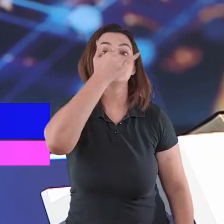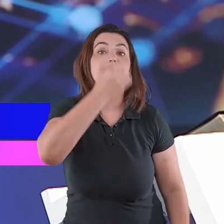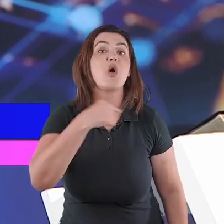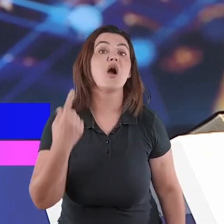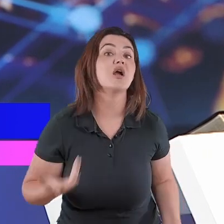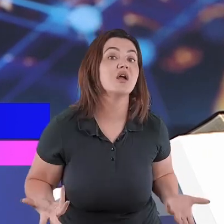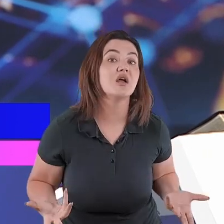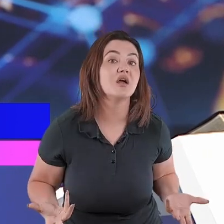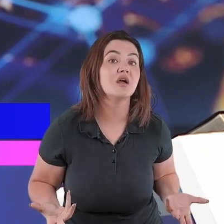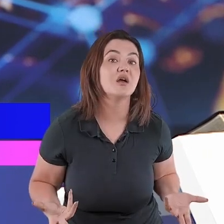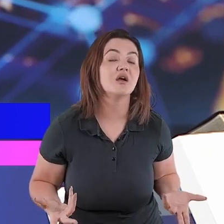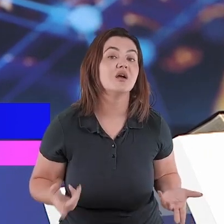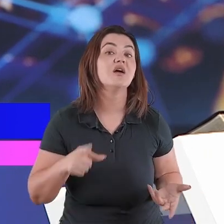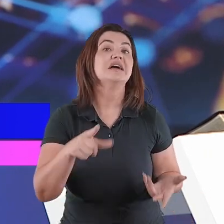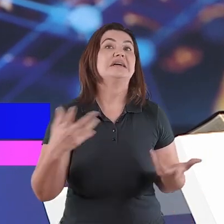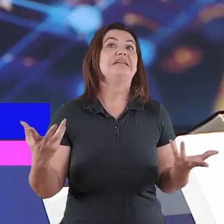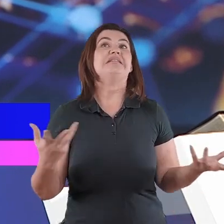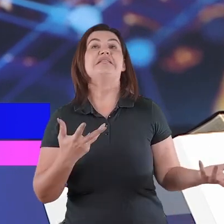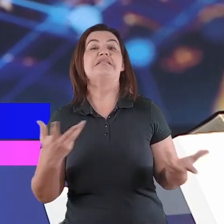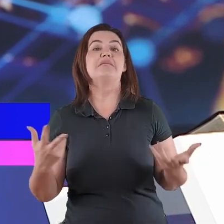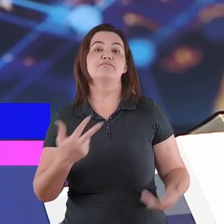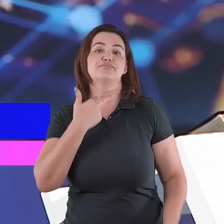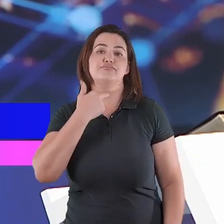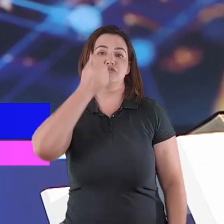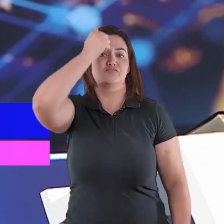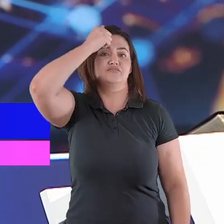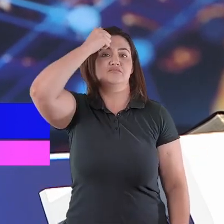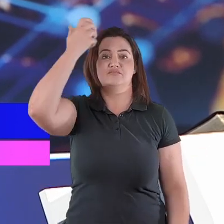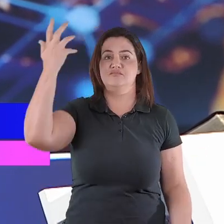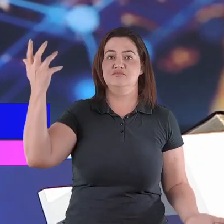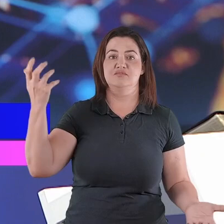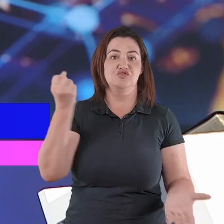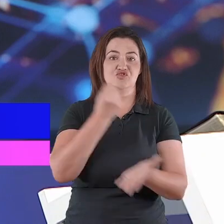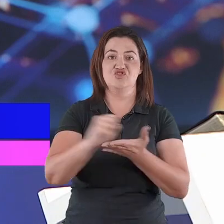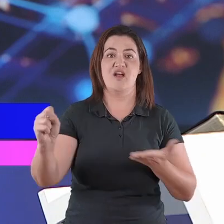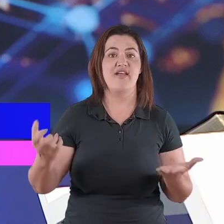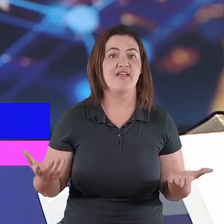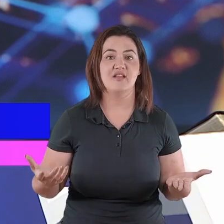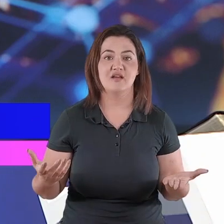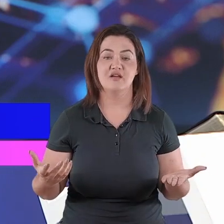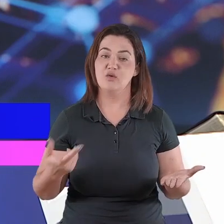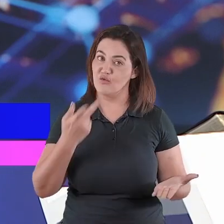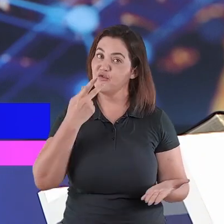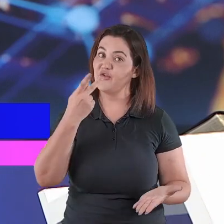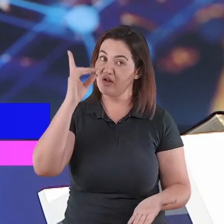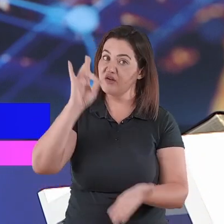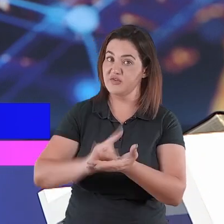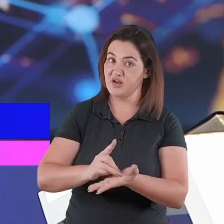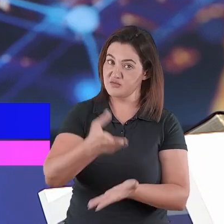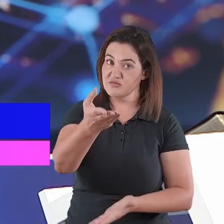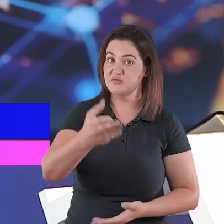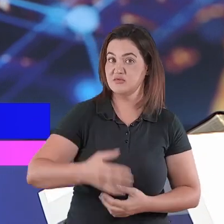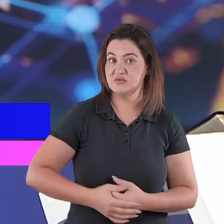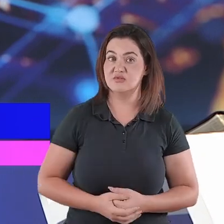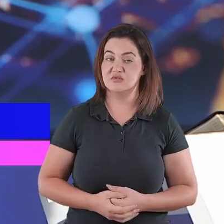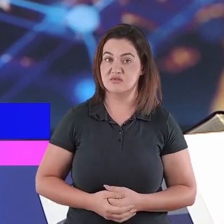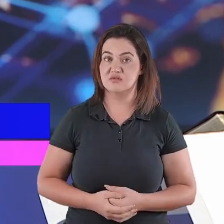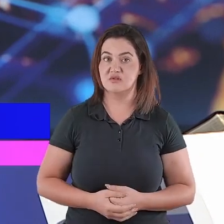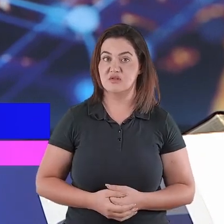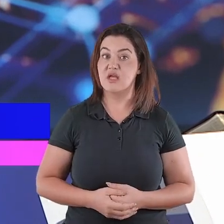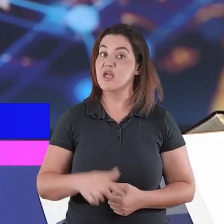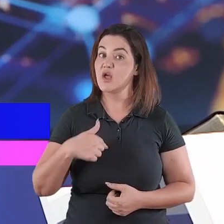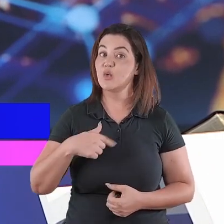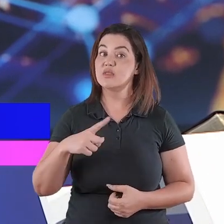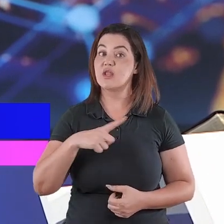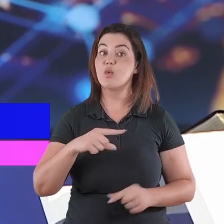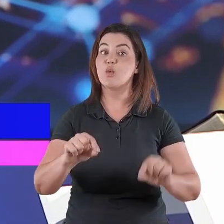ser negativo, nem alarmista, mas eu estou sendo realista, o que eu tenho é o